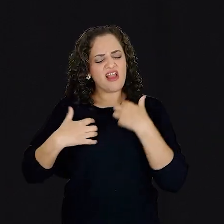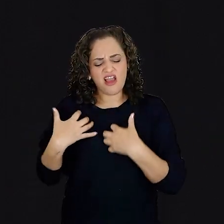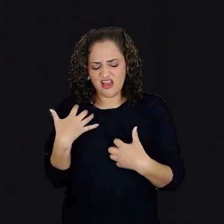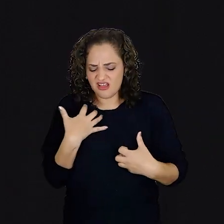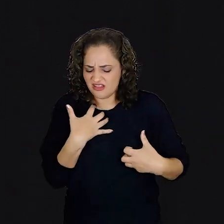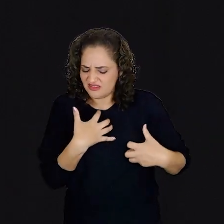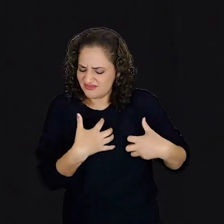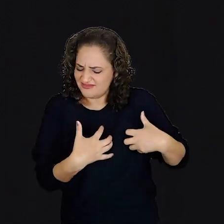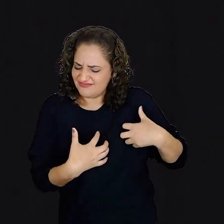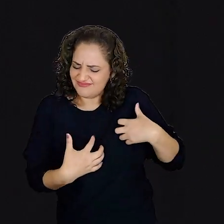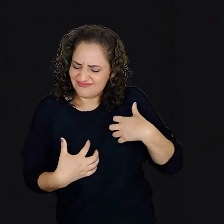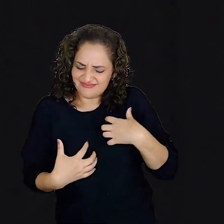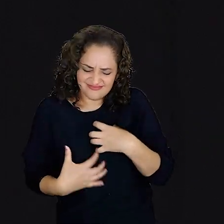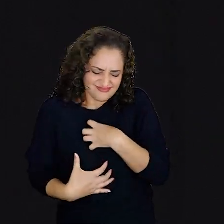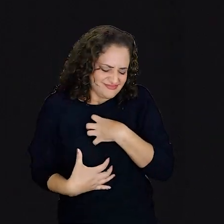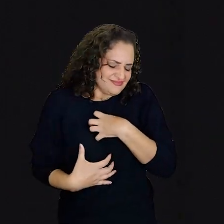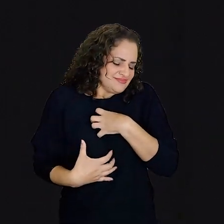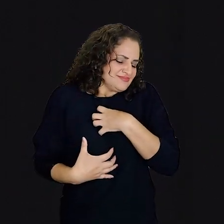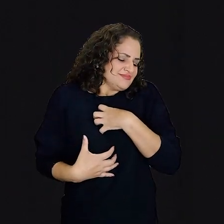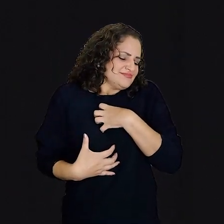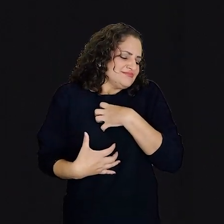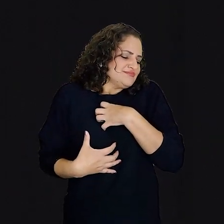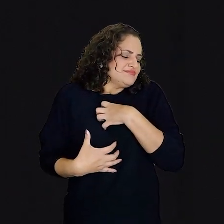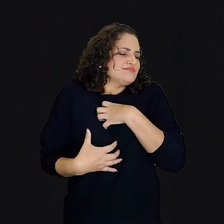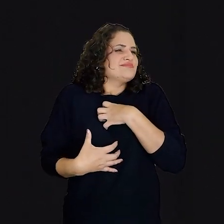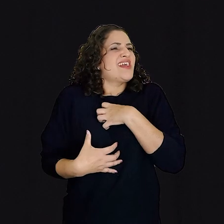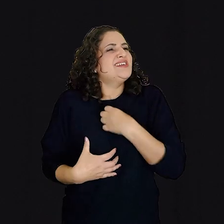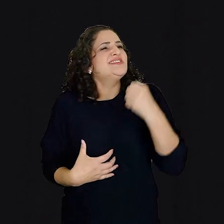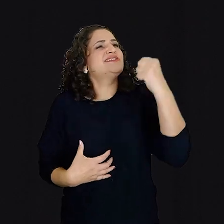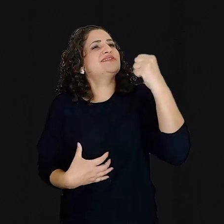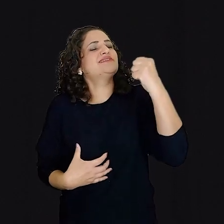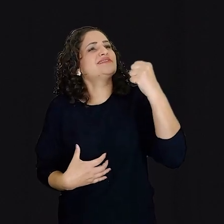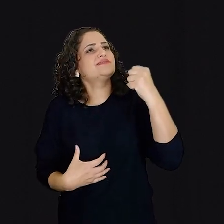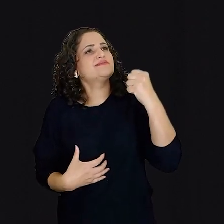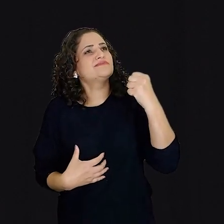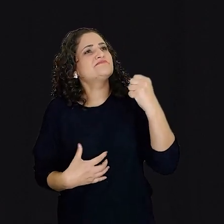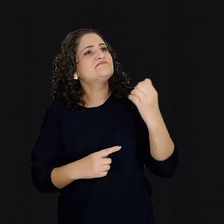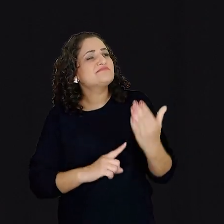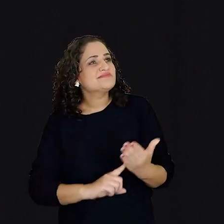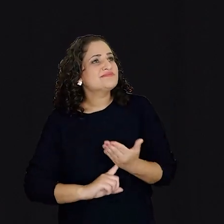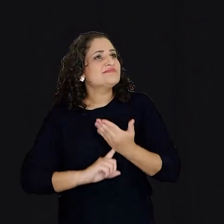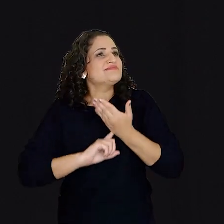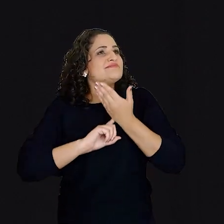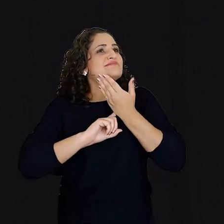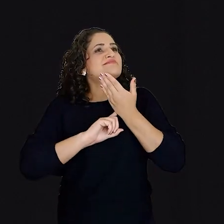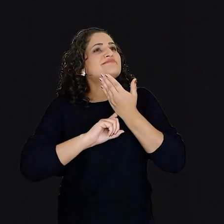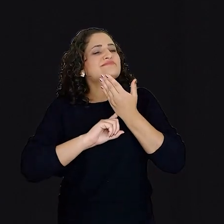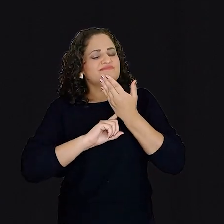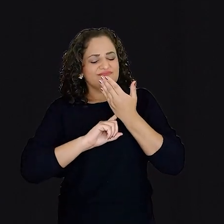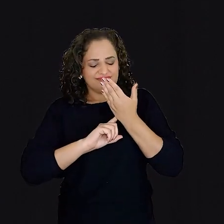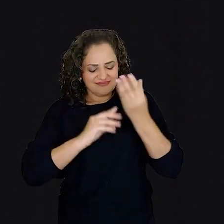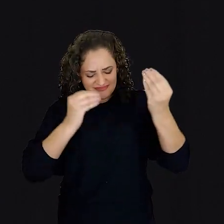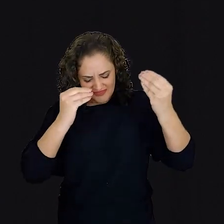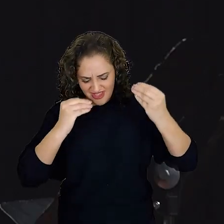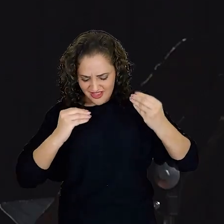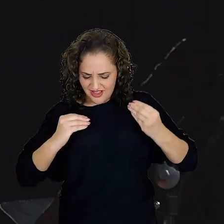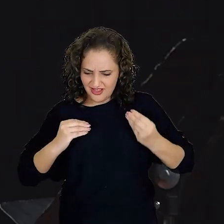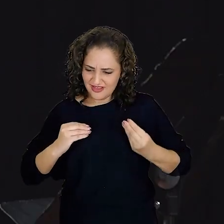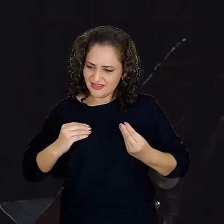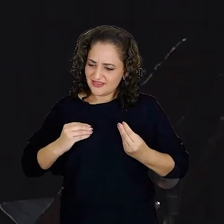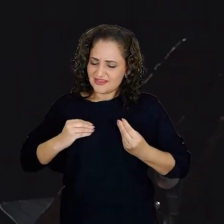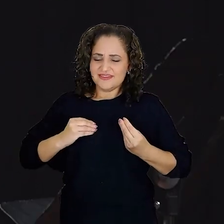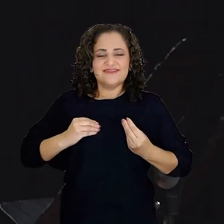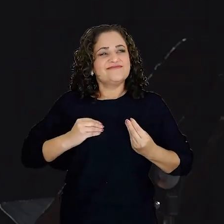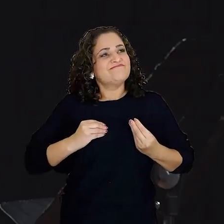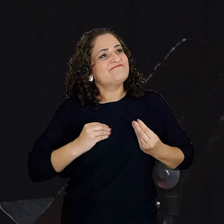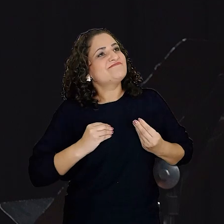Essa amargura do meu peito, ó vem arranca Dá